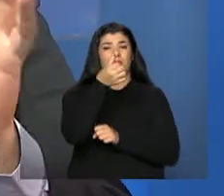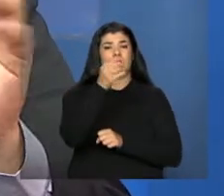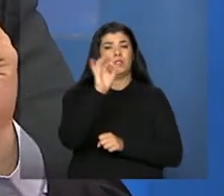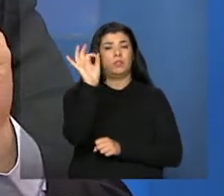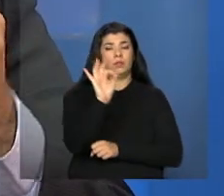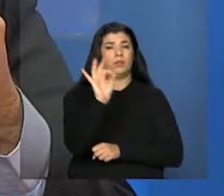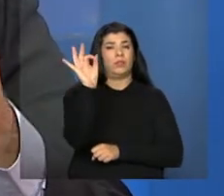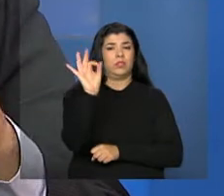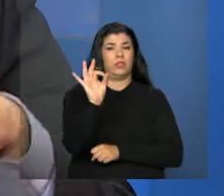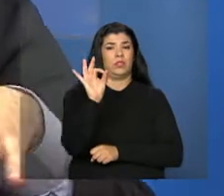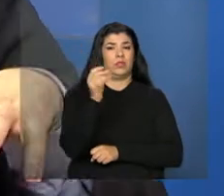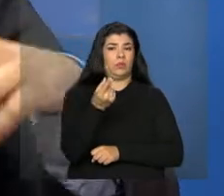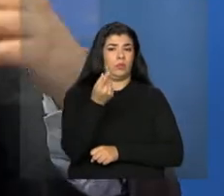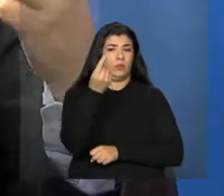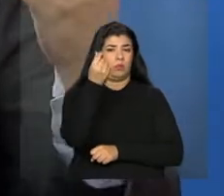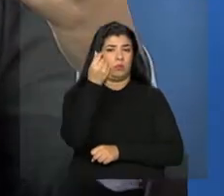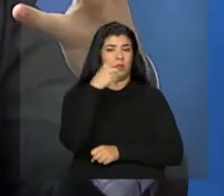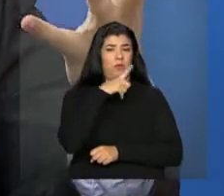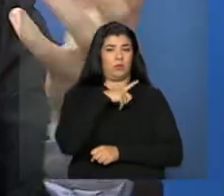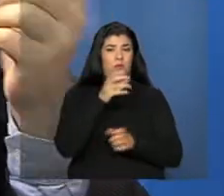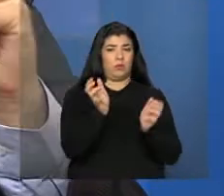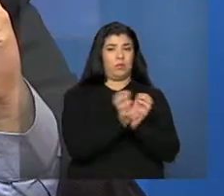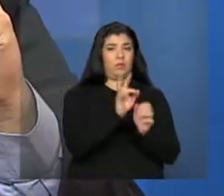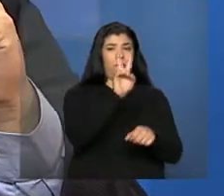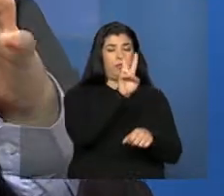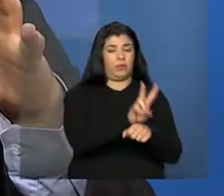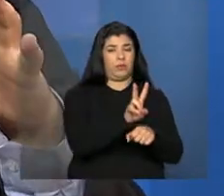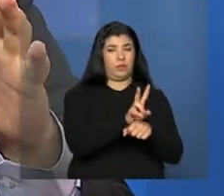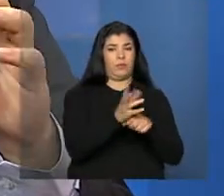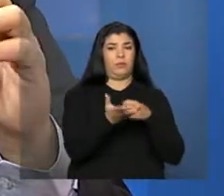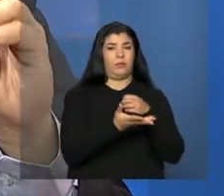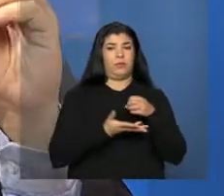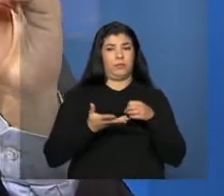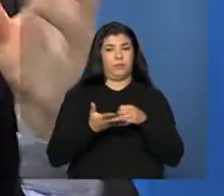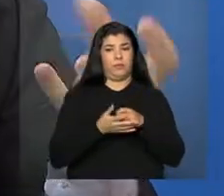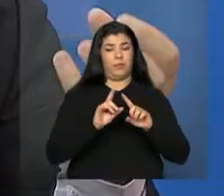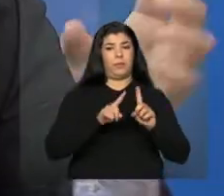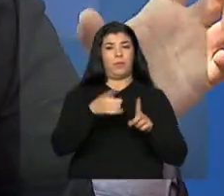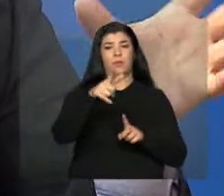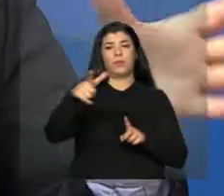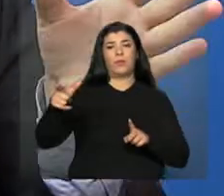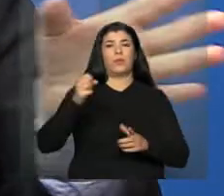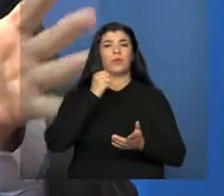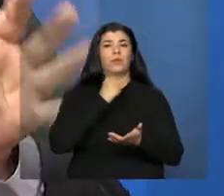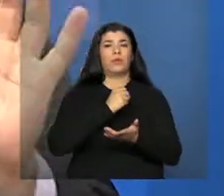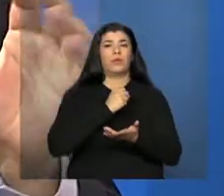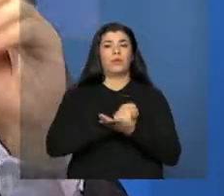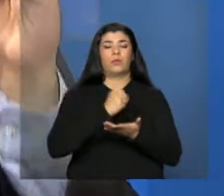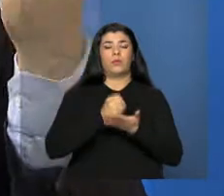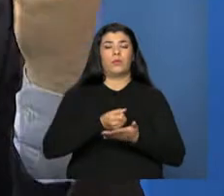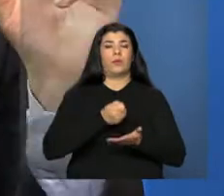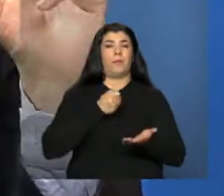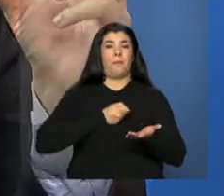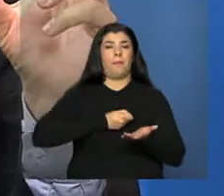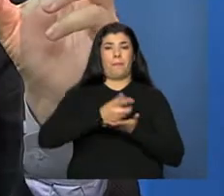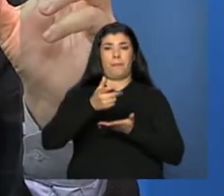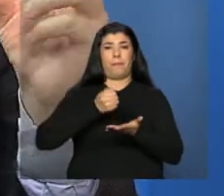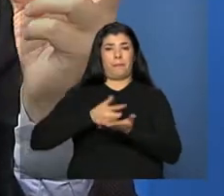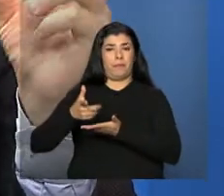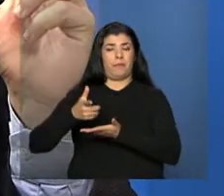proteção, certo? A reprogramação é por nível de proteção, mas o pagamento efetivo daquele profissional deve